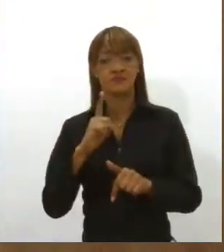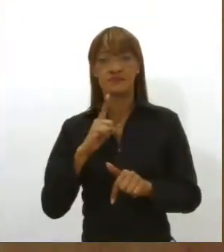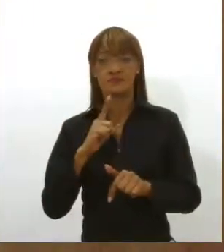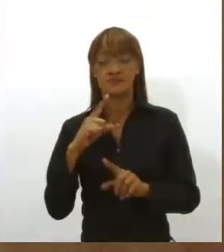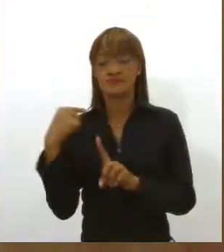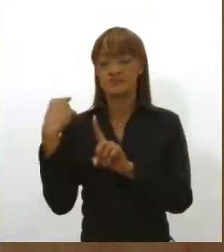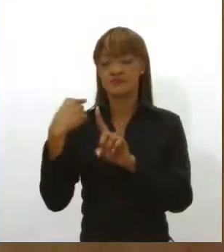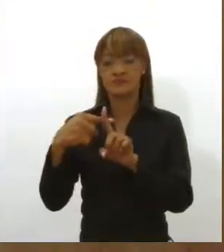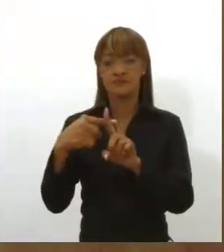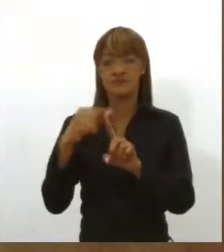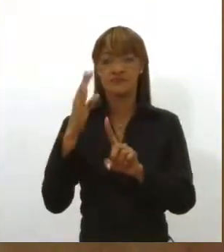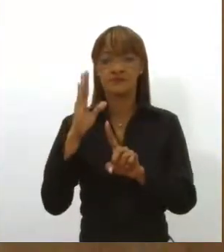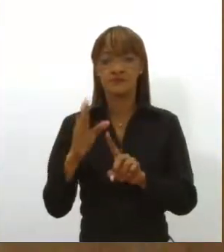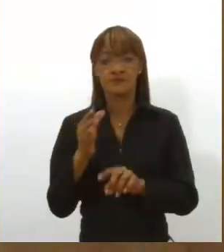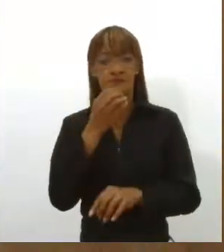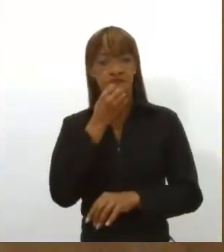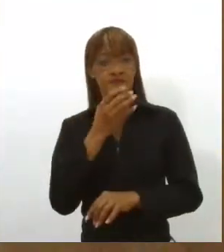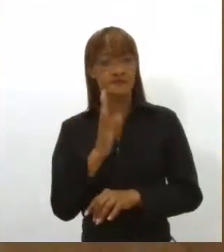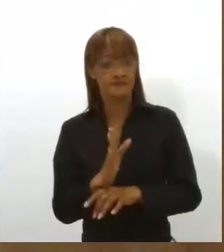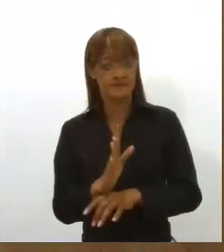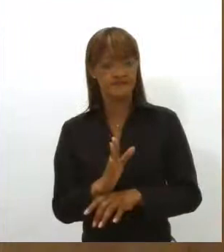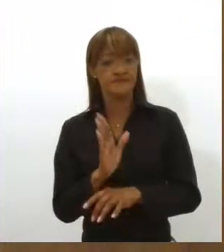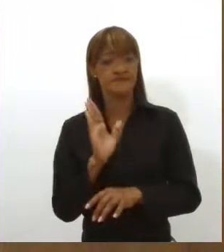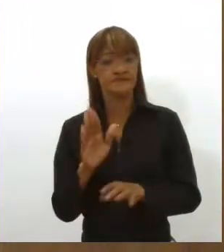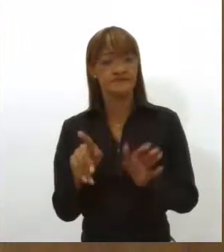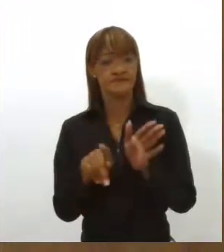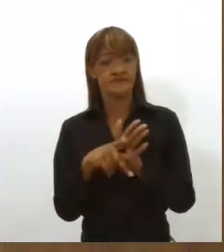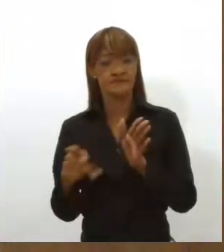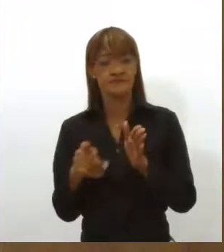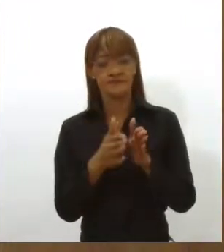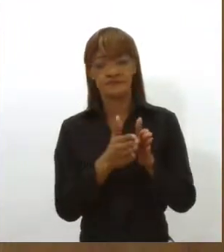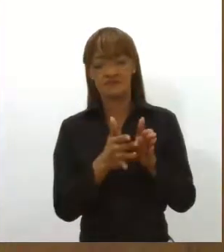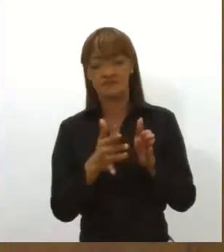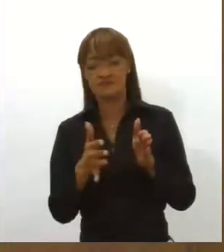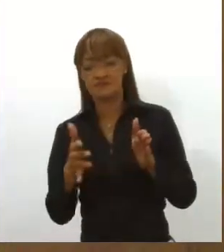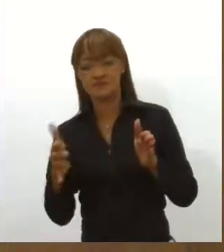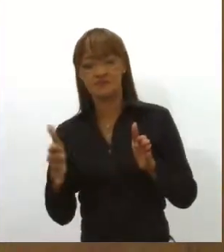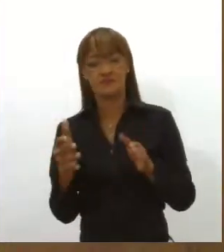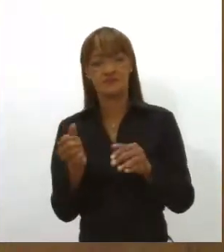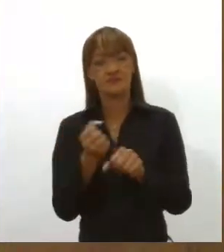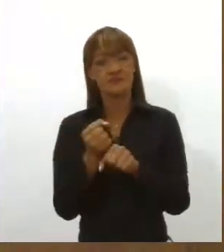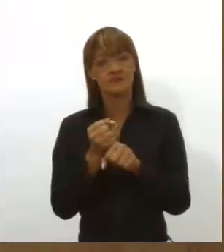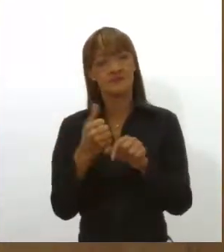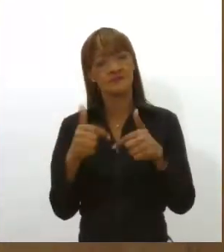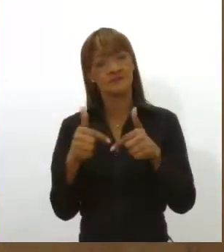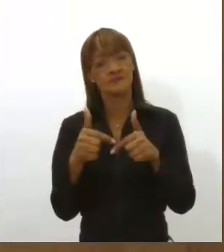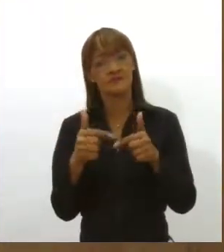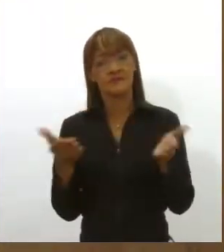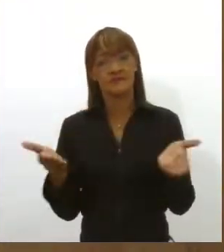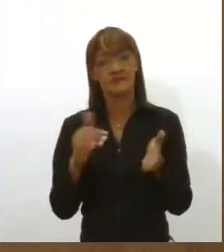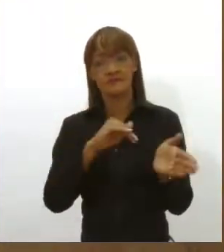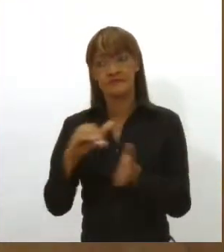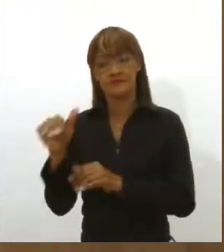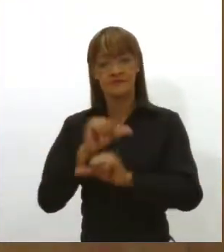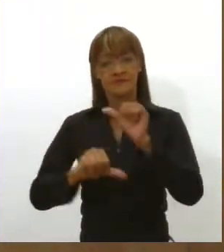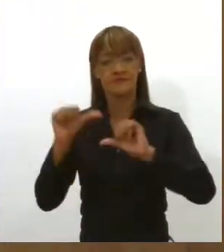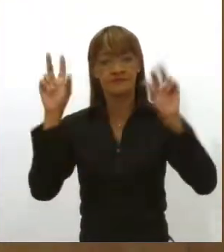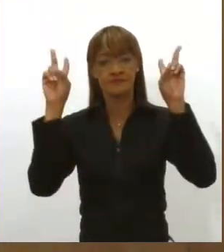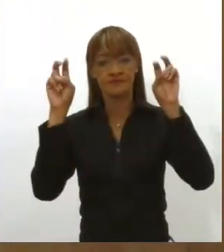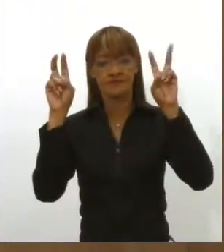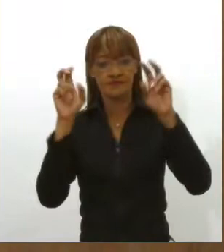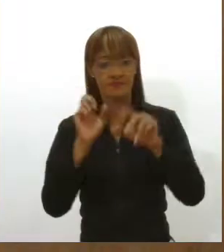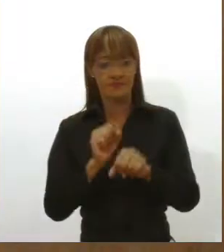auferido pelo Fundo de Garantia do Tempo de Serviço. Vamos mudar o assunto agora? O Fórum Estadual dos Secretários e